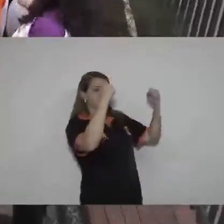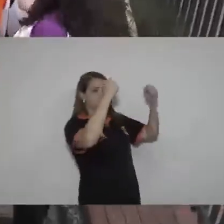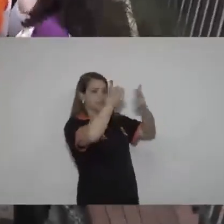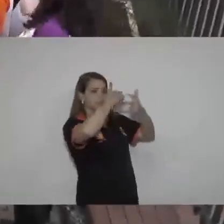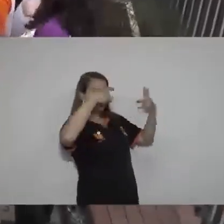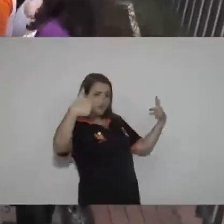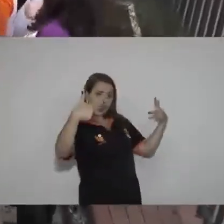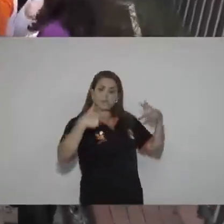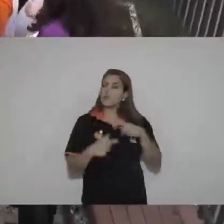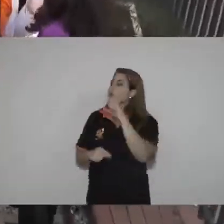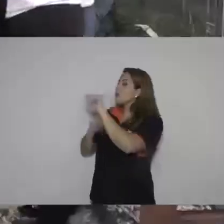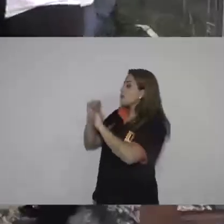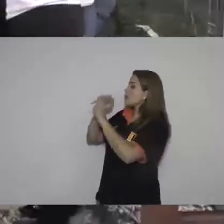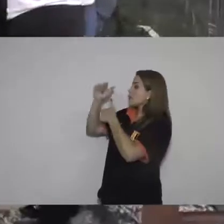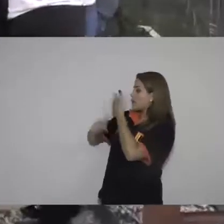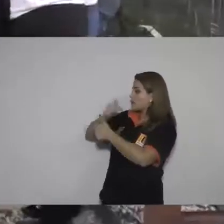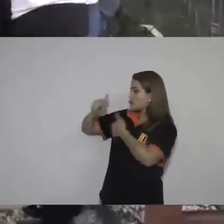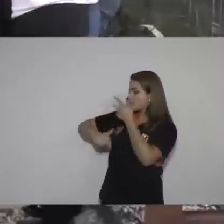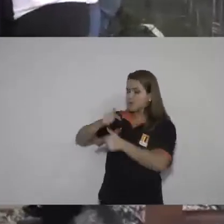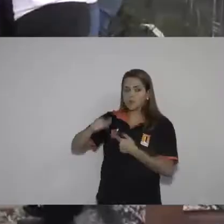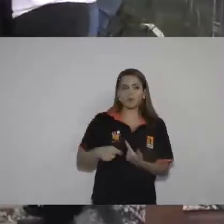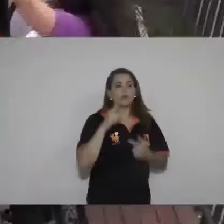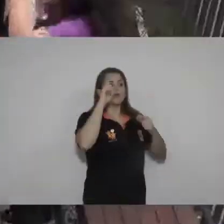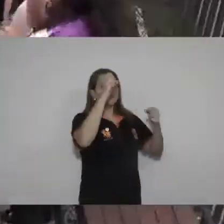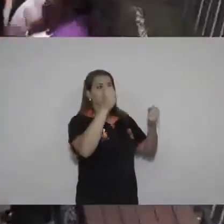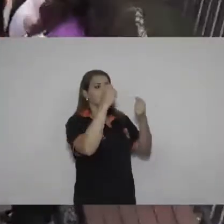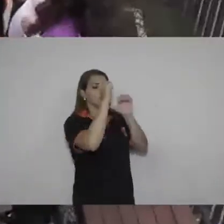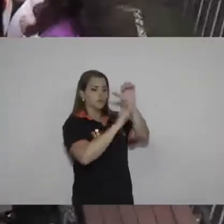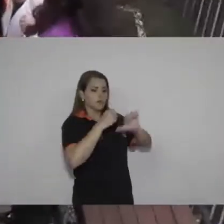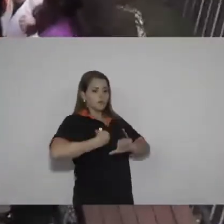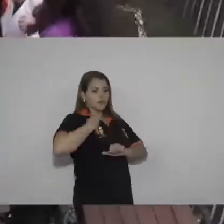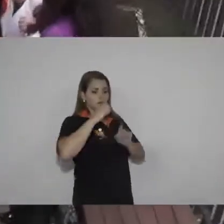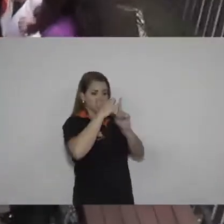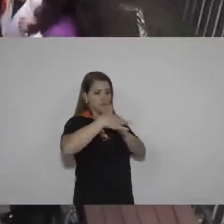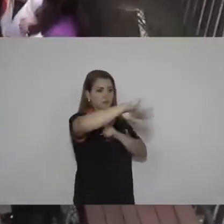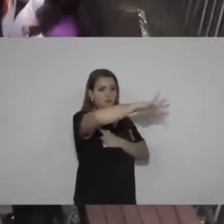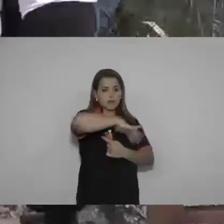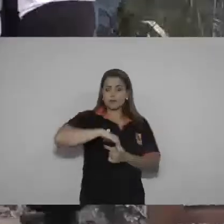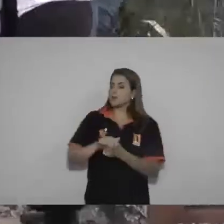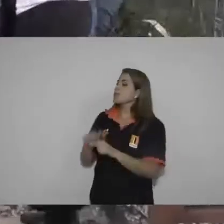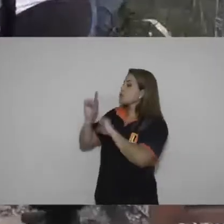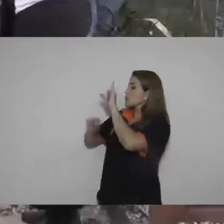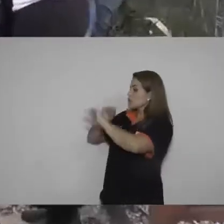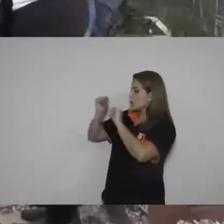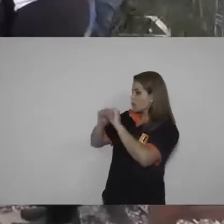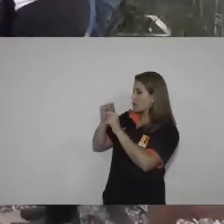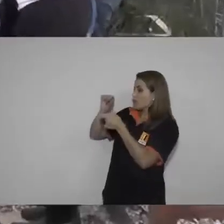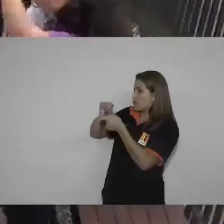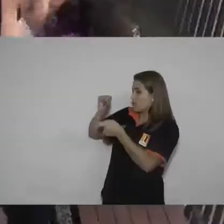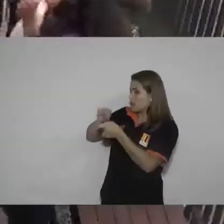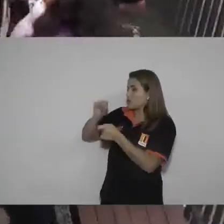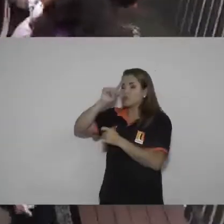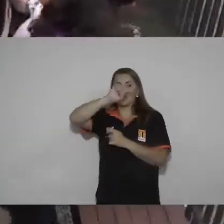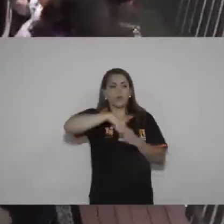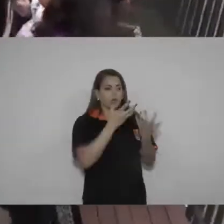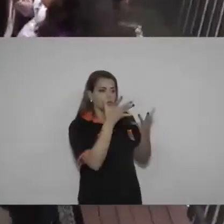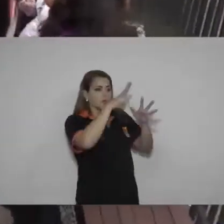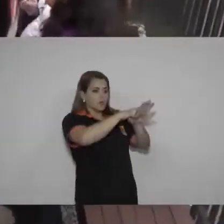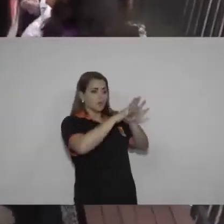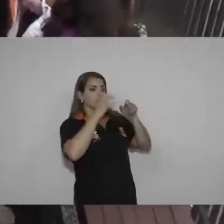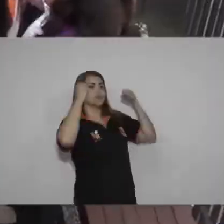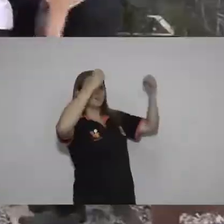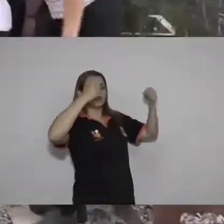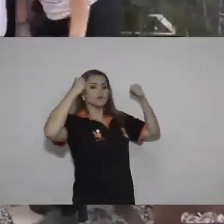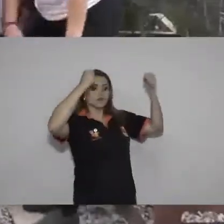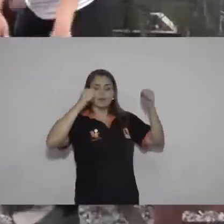no poder das diferenças. O que é, trabalhando, transformação social. O que é, nós formamos, a inclusão